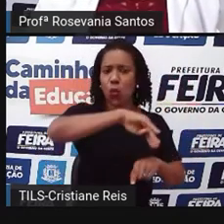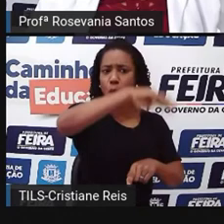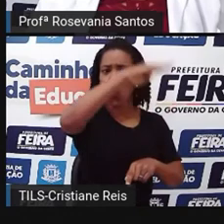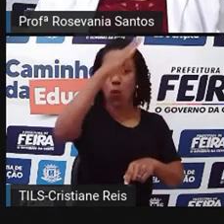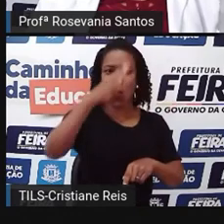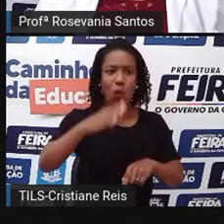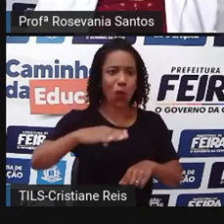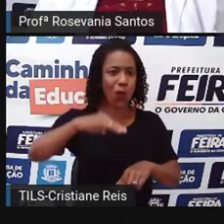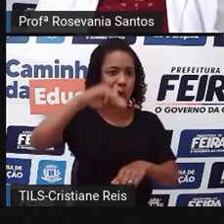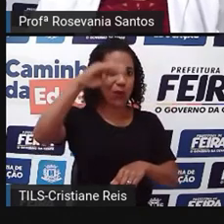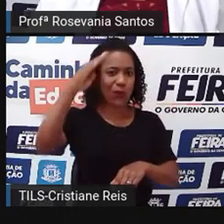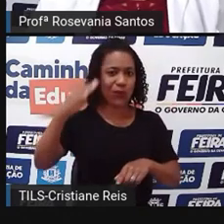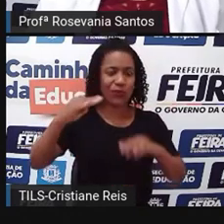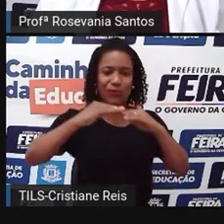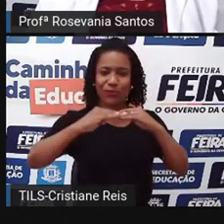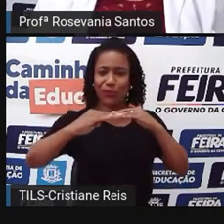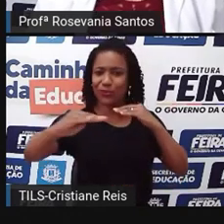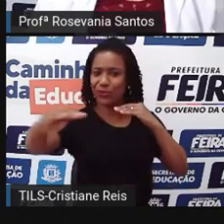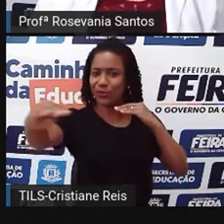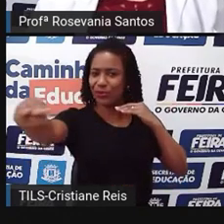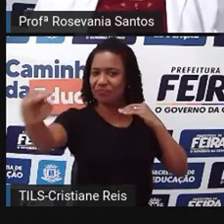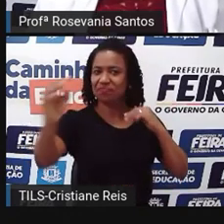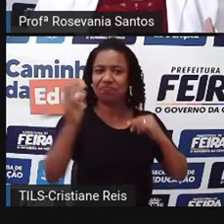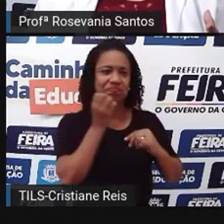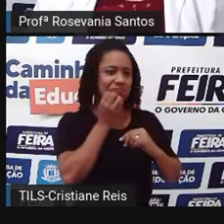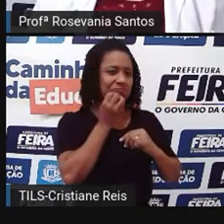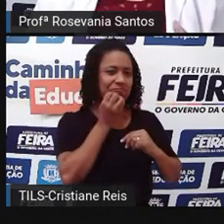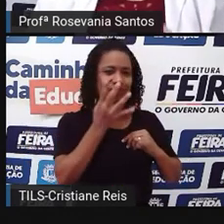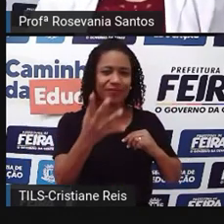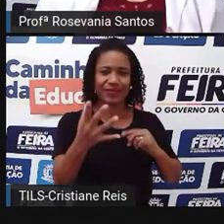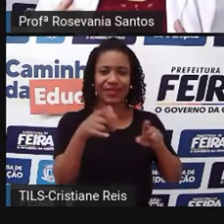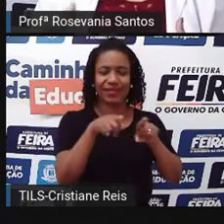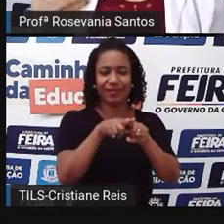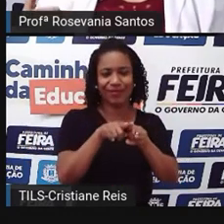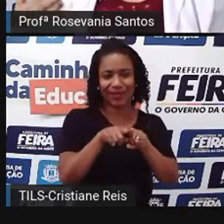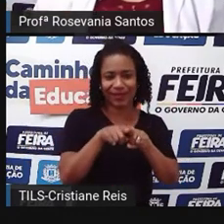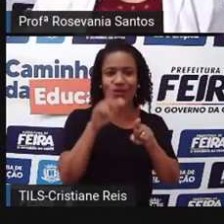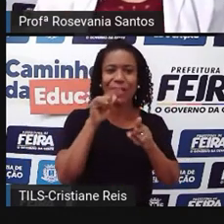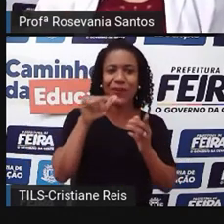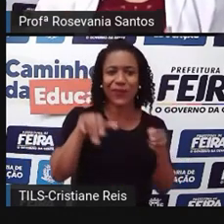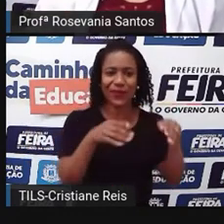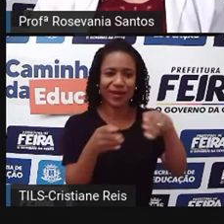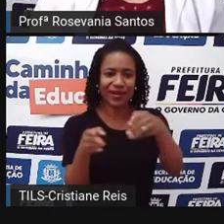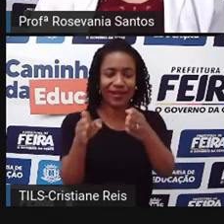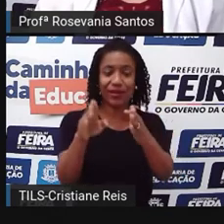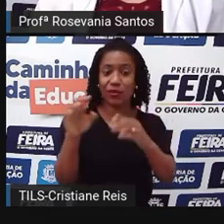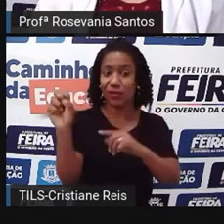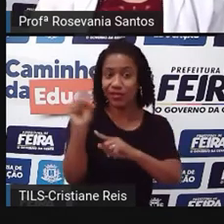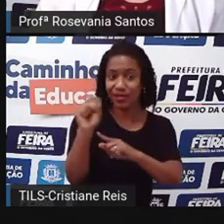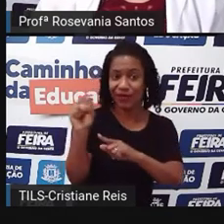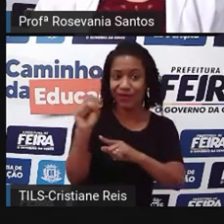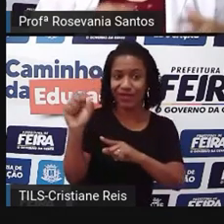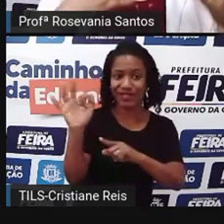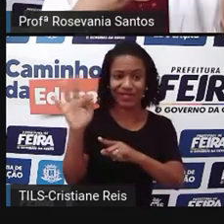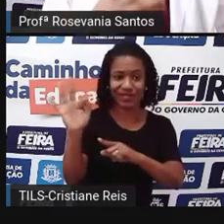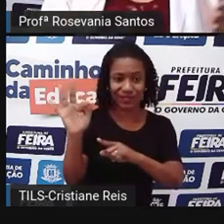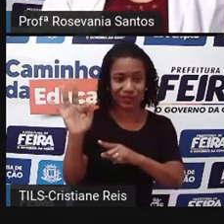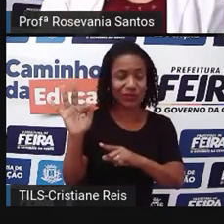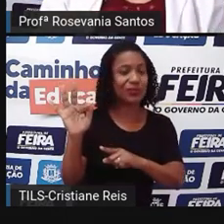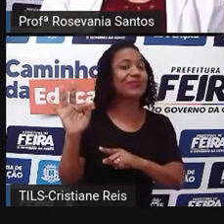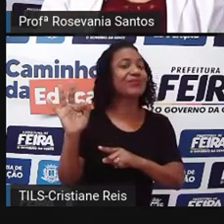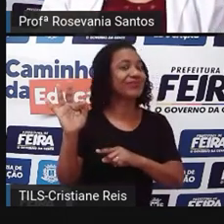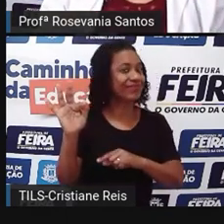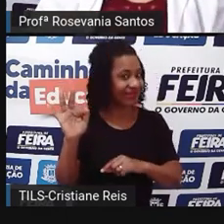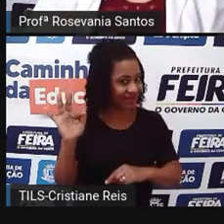assim, fantásticos nessa região, inclusive o nosso rio principal, que é o Rio São Francisco, nasce nessa região, lá no Paredão de